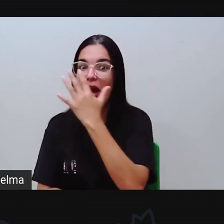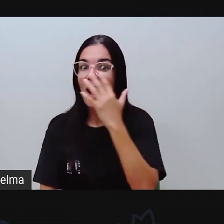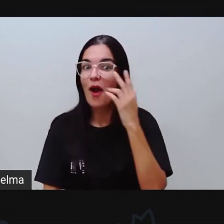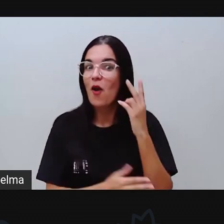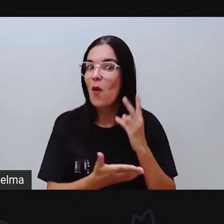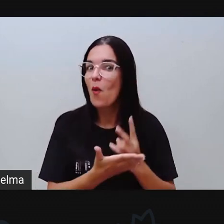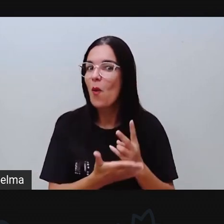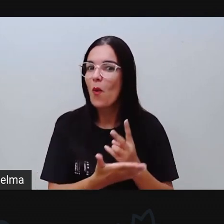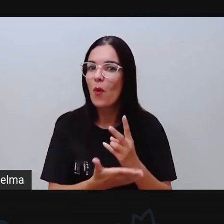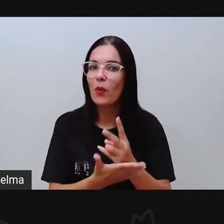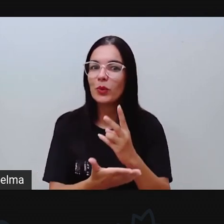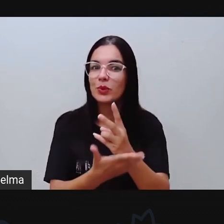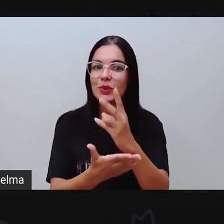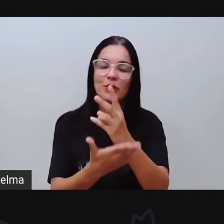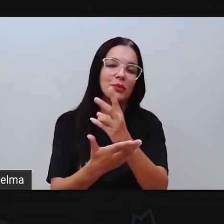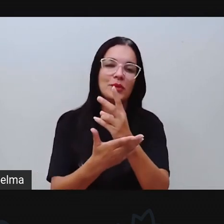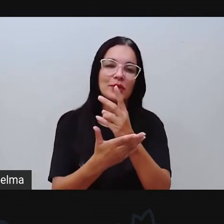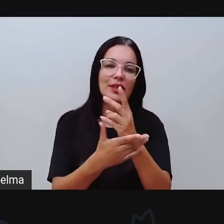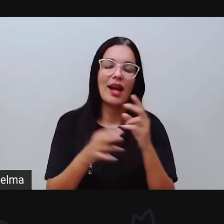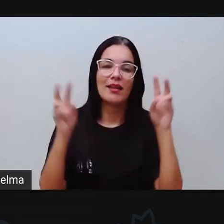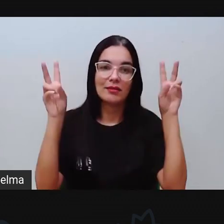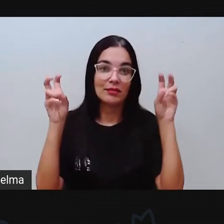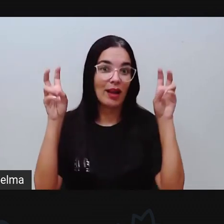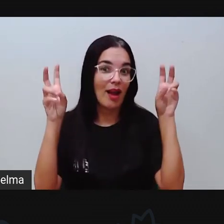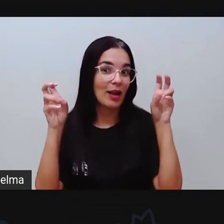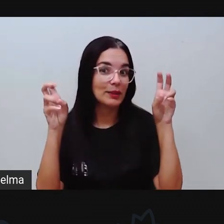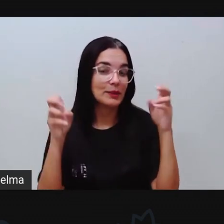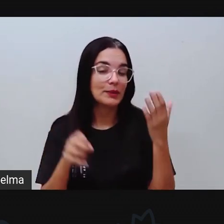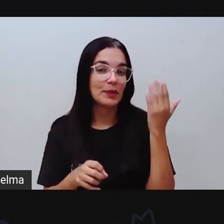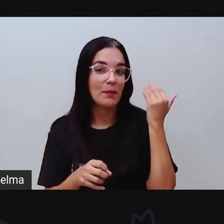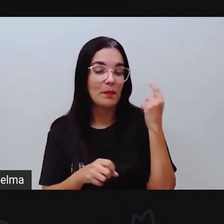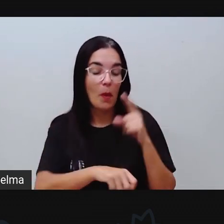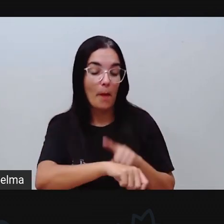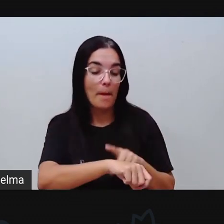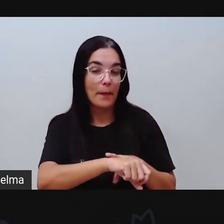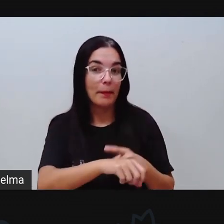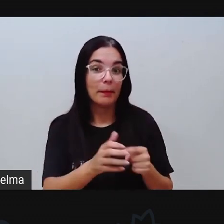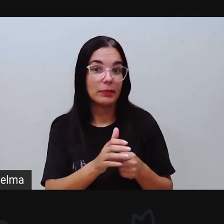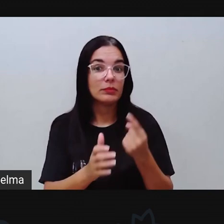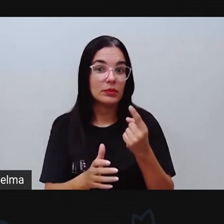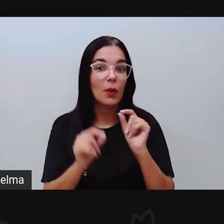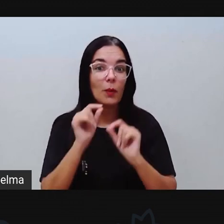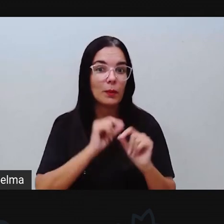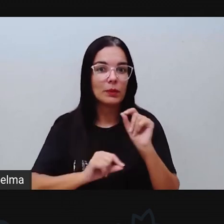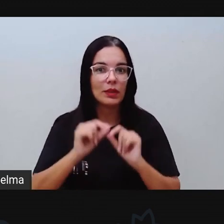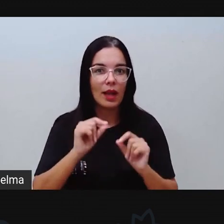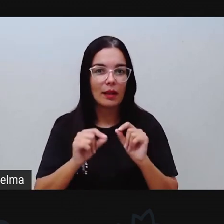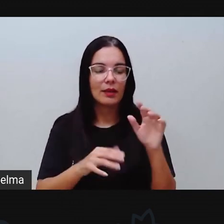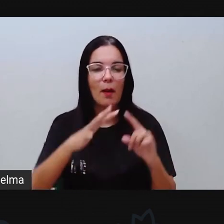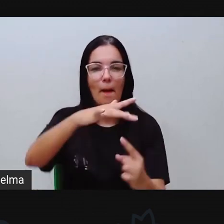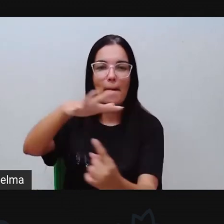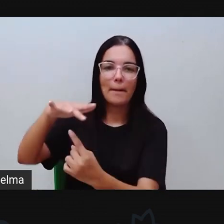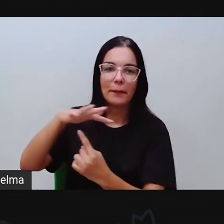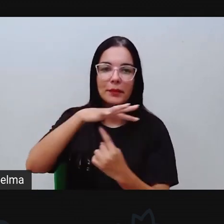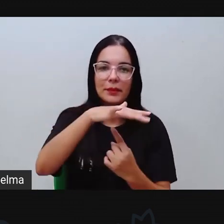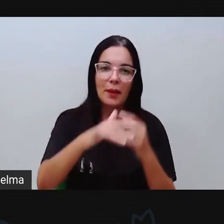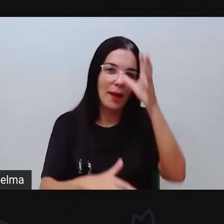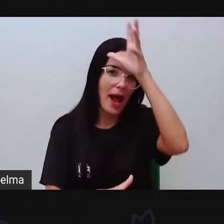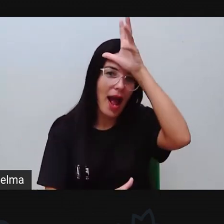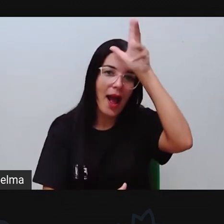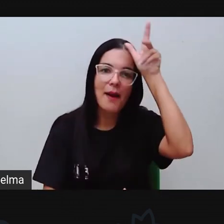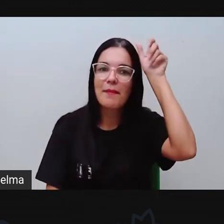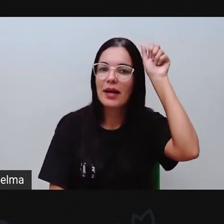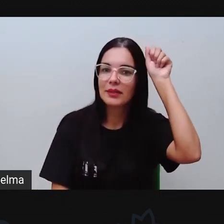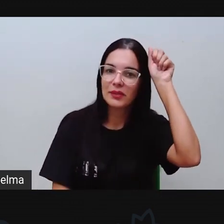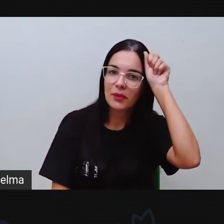vai dar sequência a um assunto que a gente viu lá no primeiro momento, né? E foi sobre o bioma Amazônia.